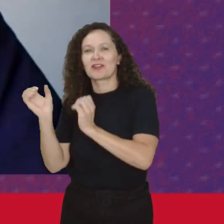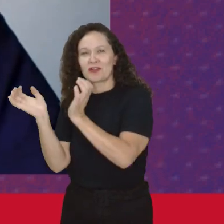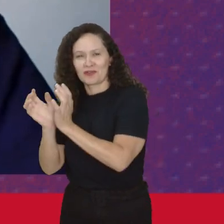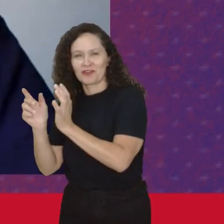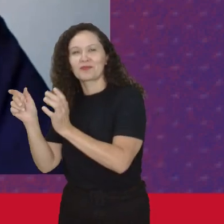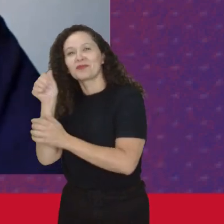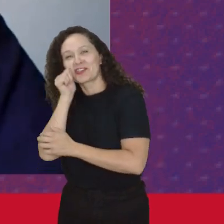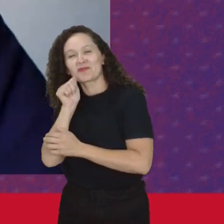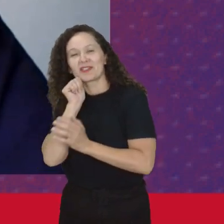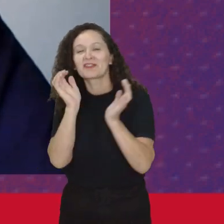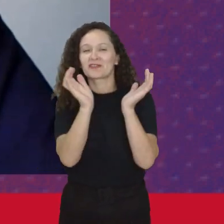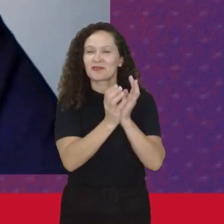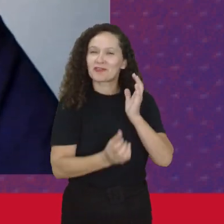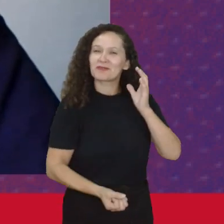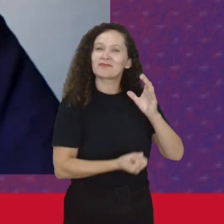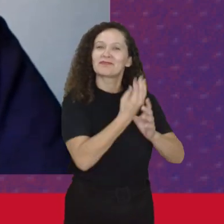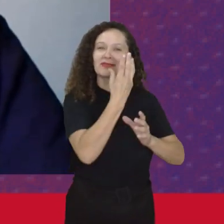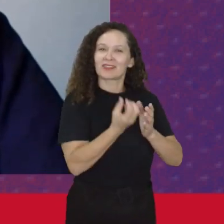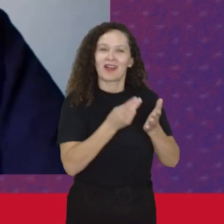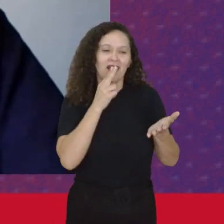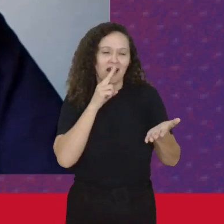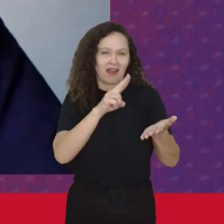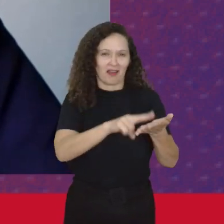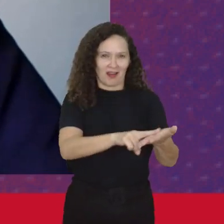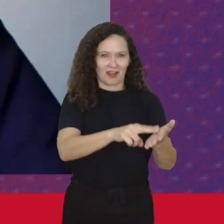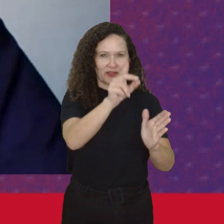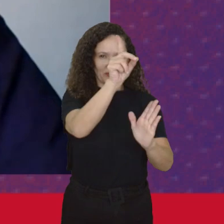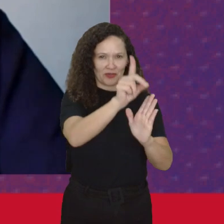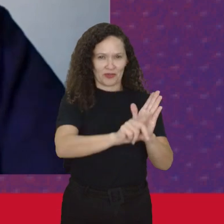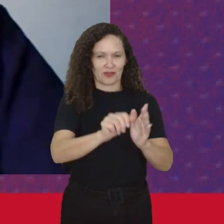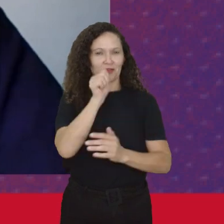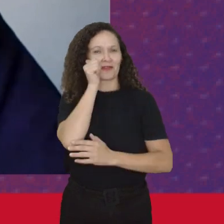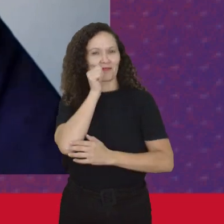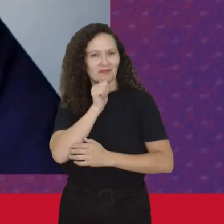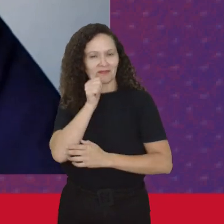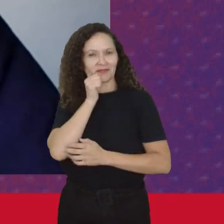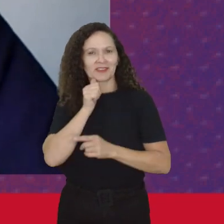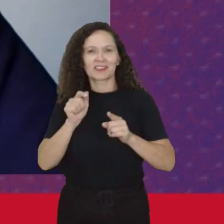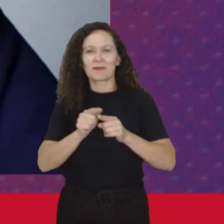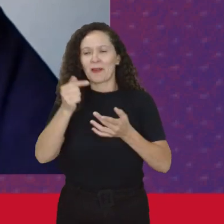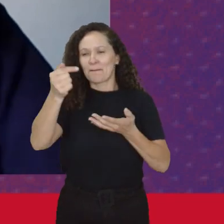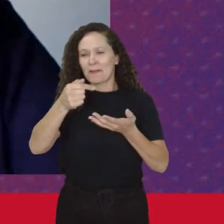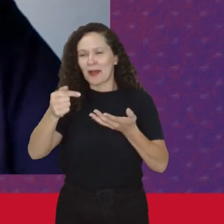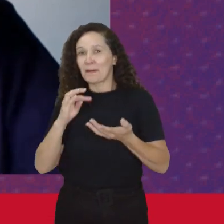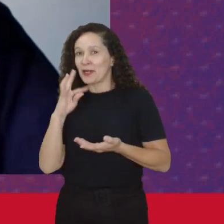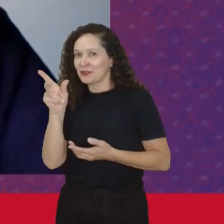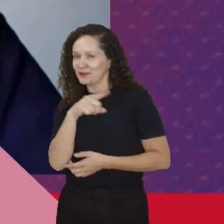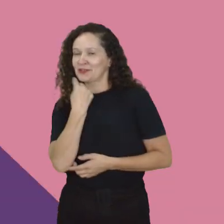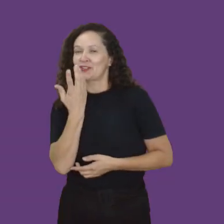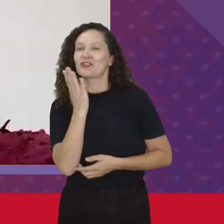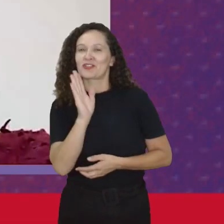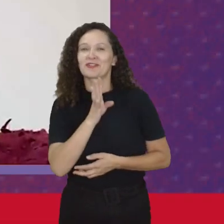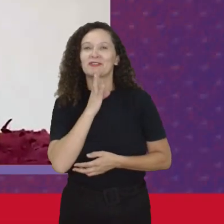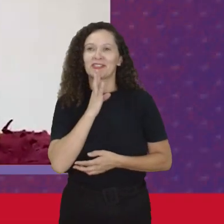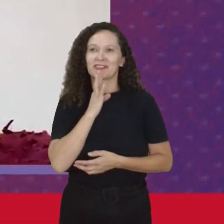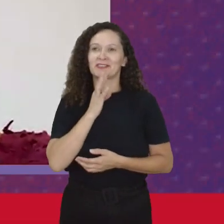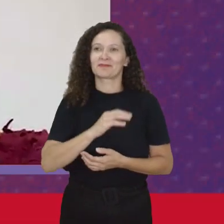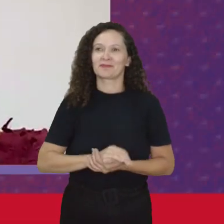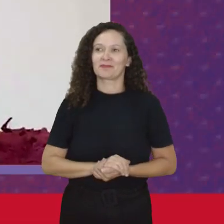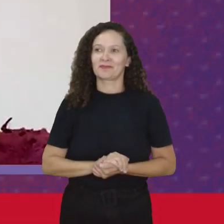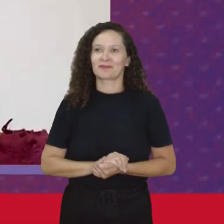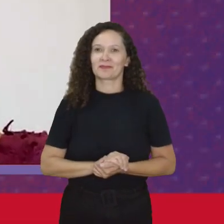Mas também Construindo a carta Dos direitos Das mulheres E tudo que nós Conhecemos Então